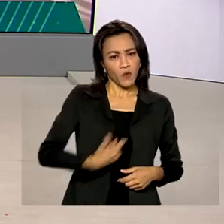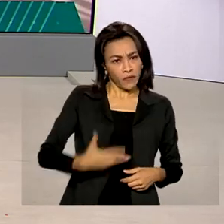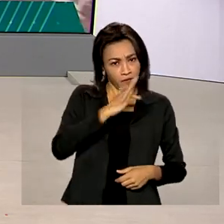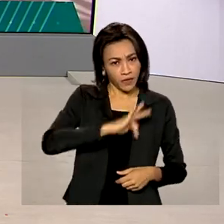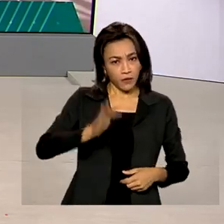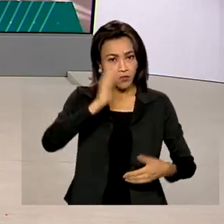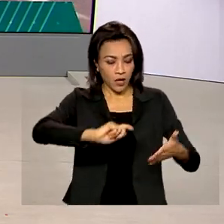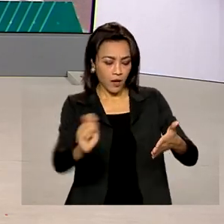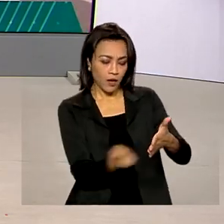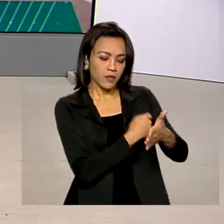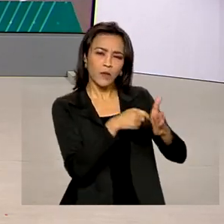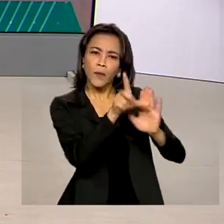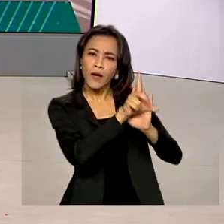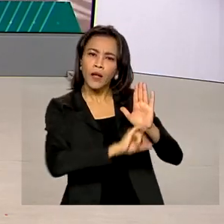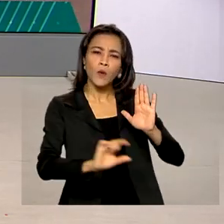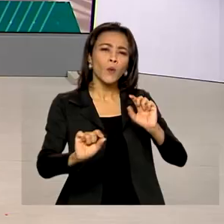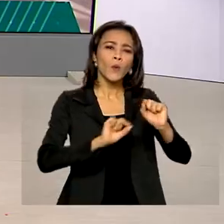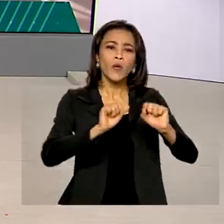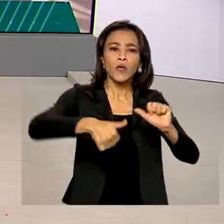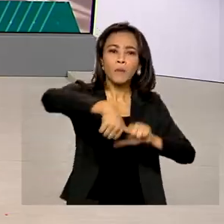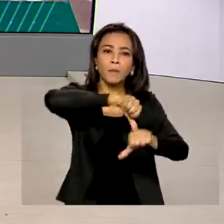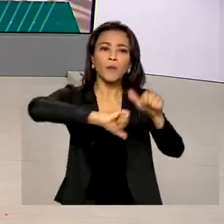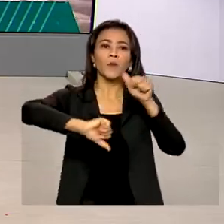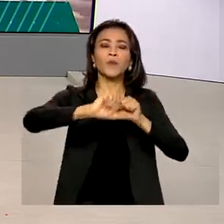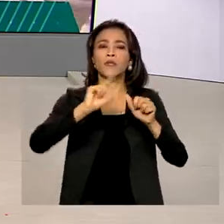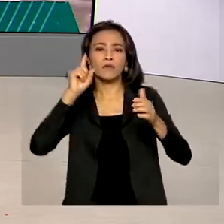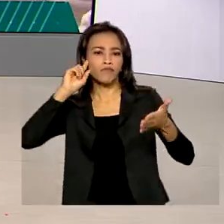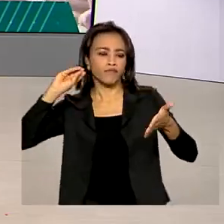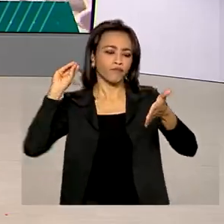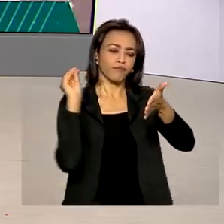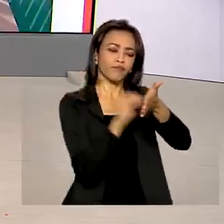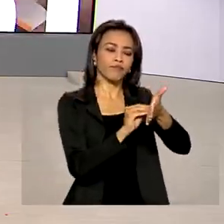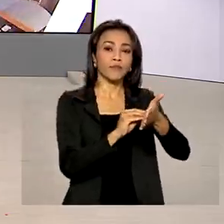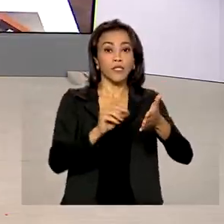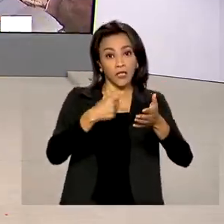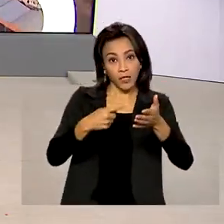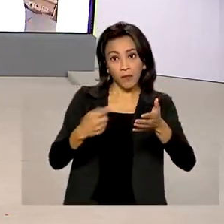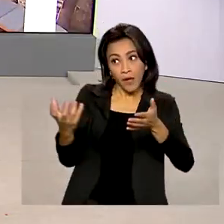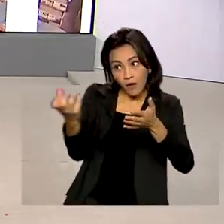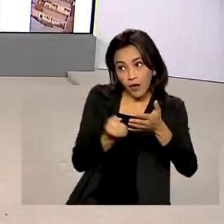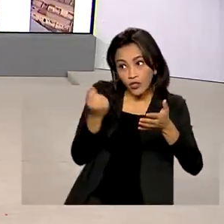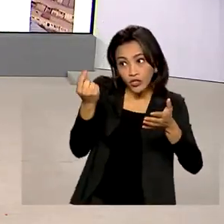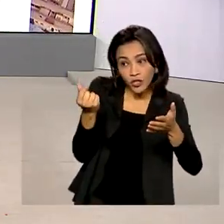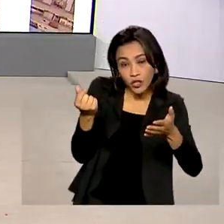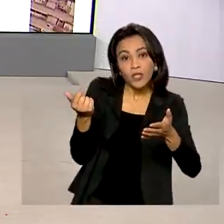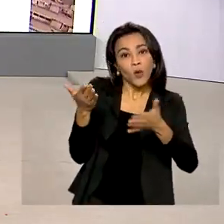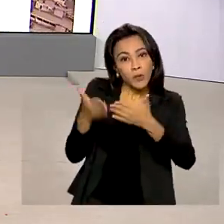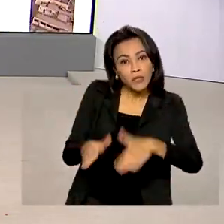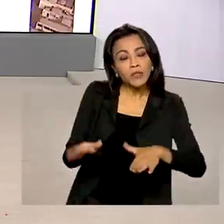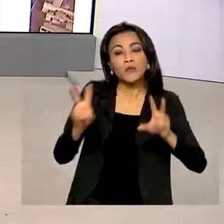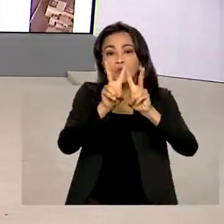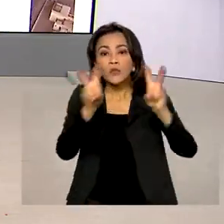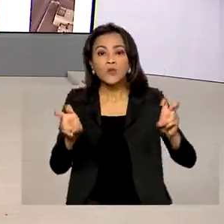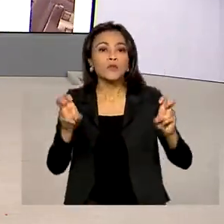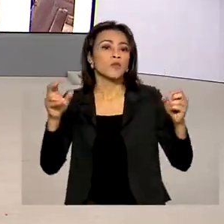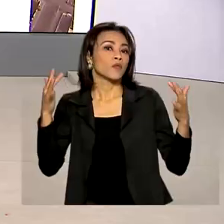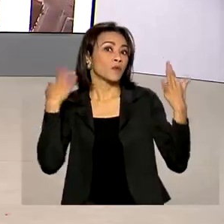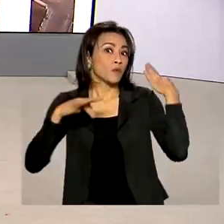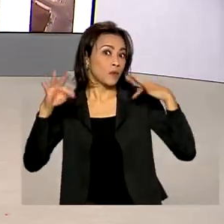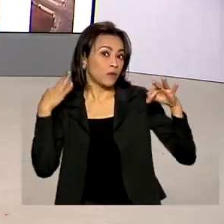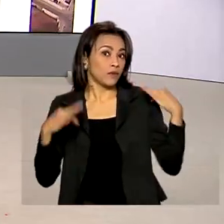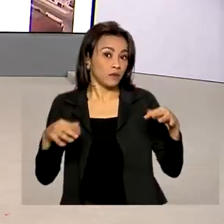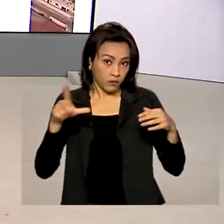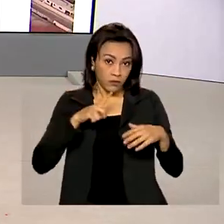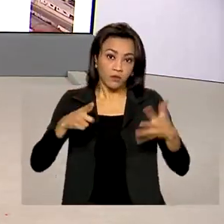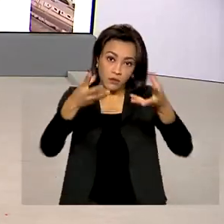altera os prazos para remarcação e reembolso de serviços nos setores de turismo e cultura prejudicados